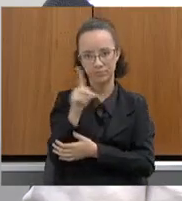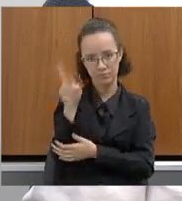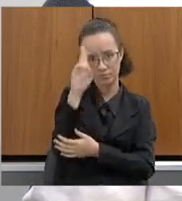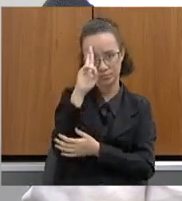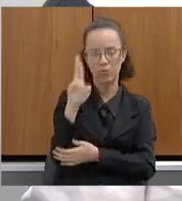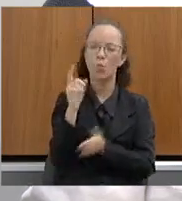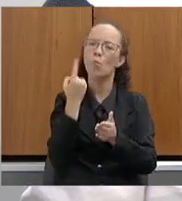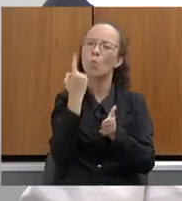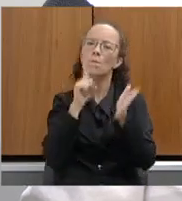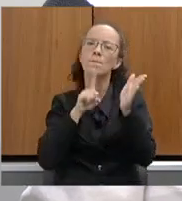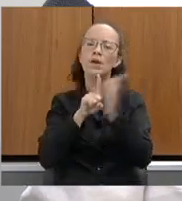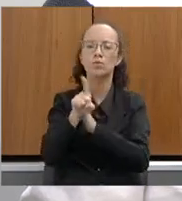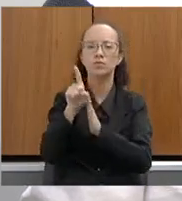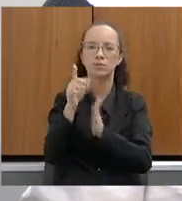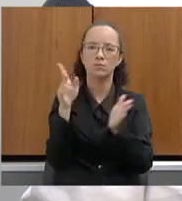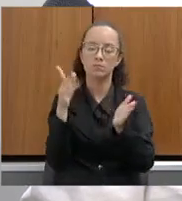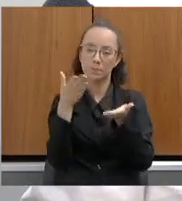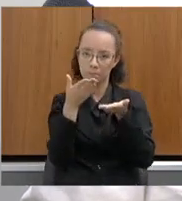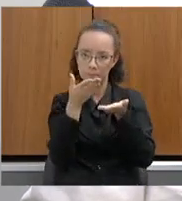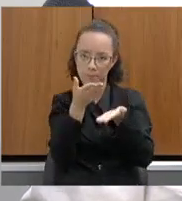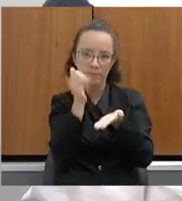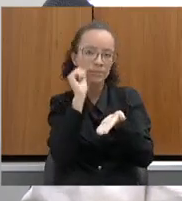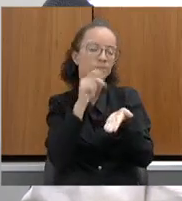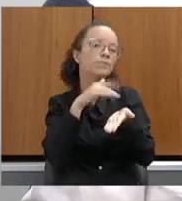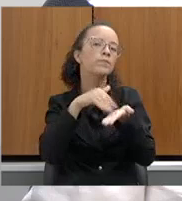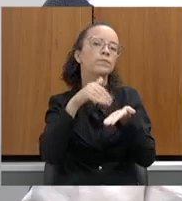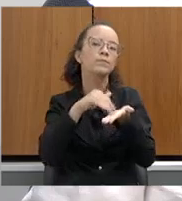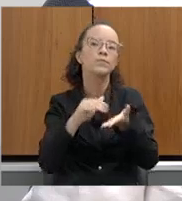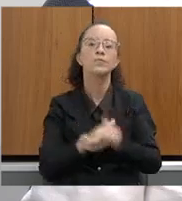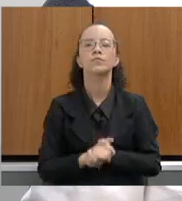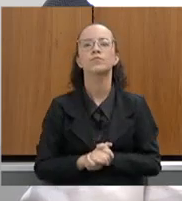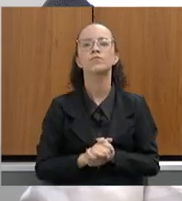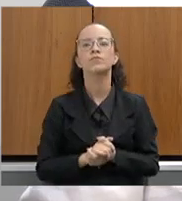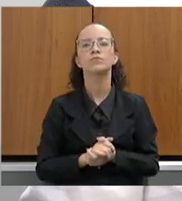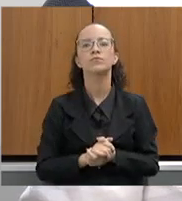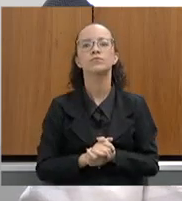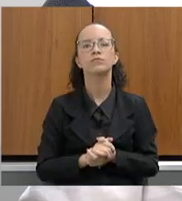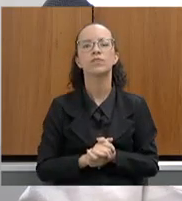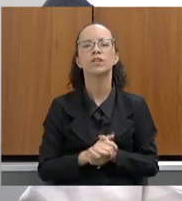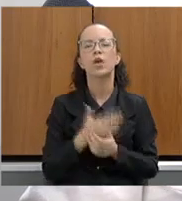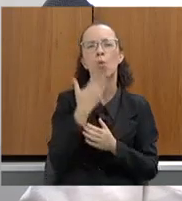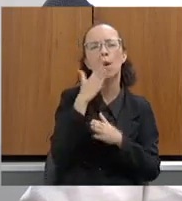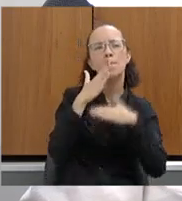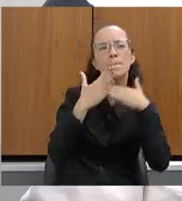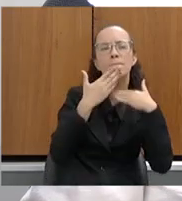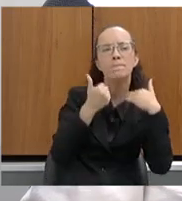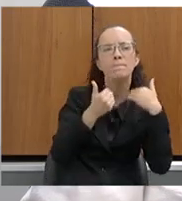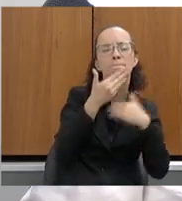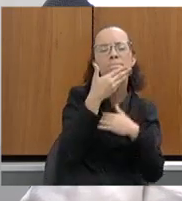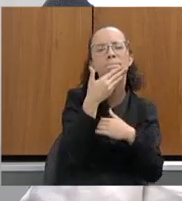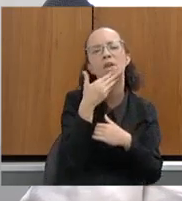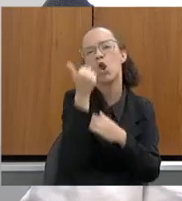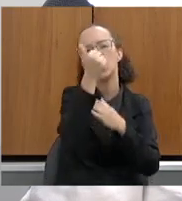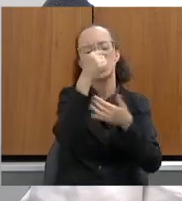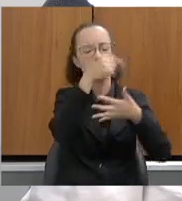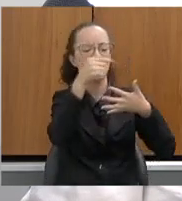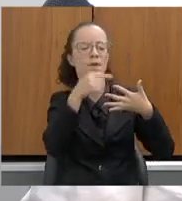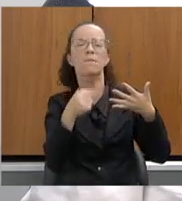pergunta aqui para a nossa secretária. que melhorias foram feitas no monitoramento das barragens